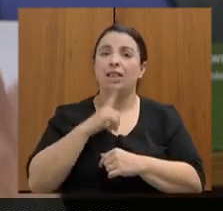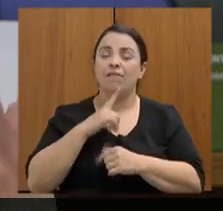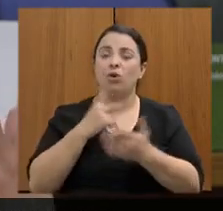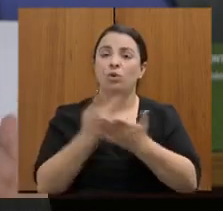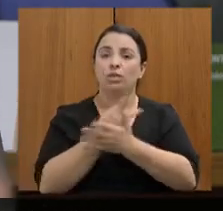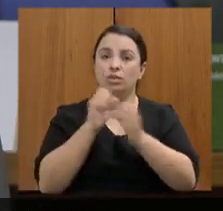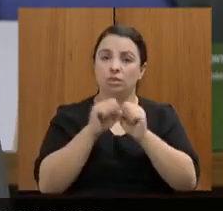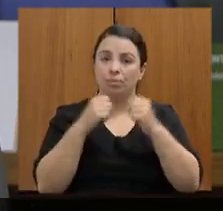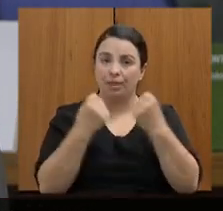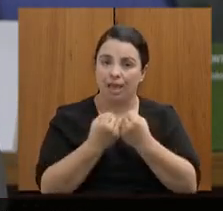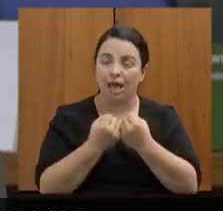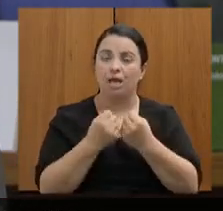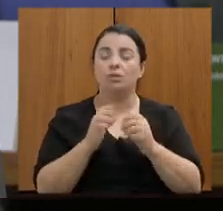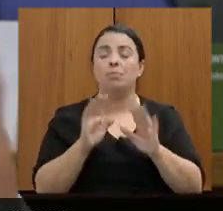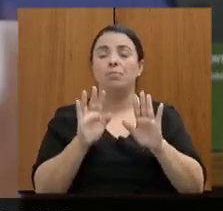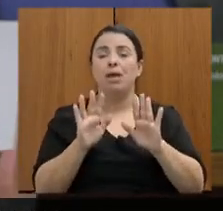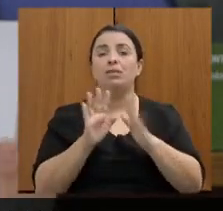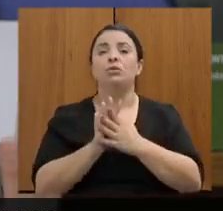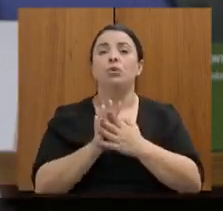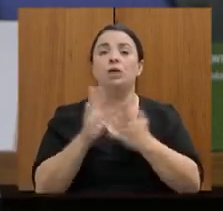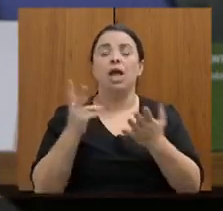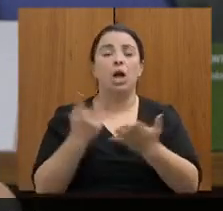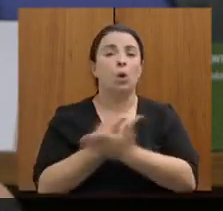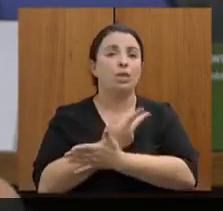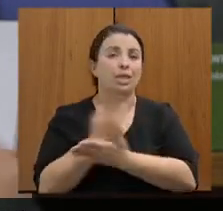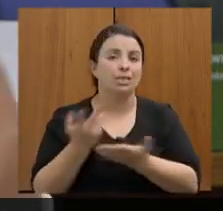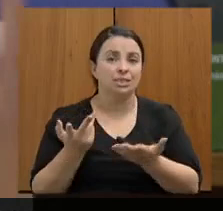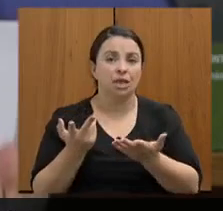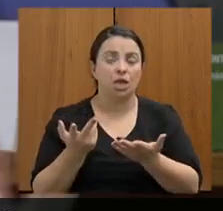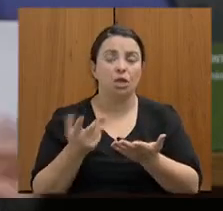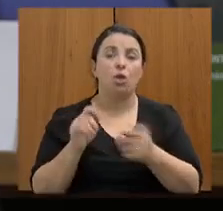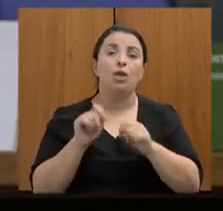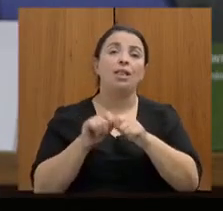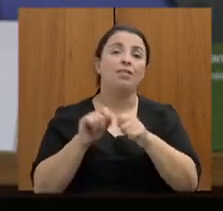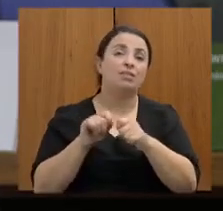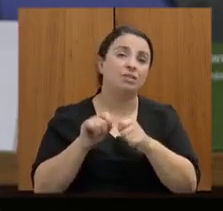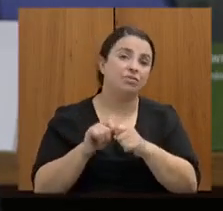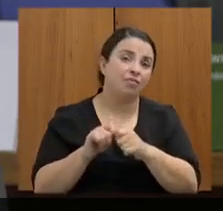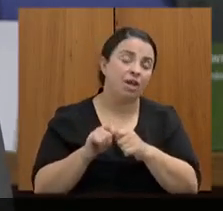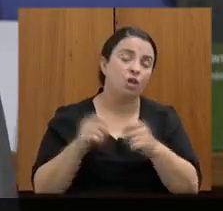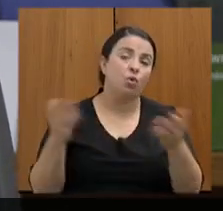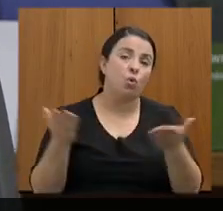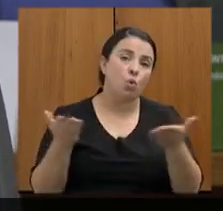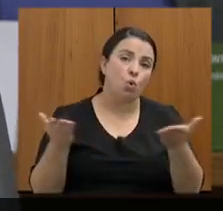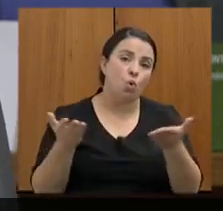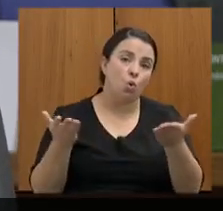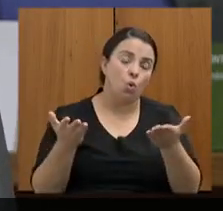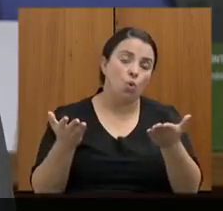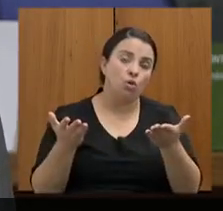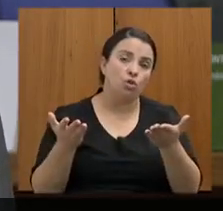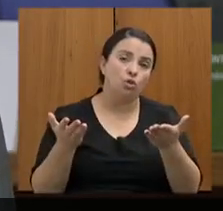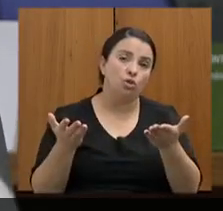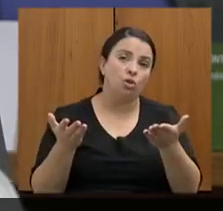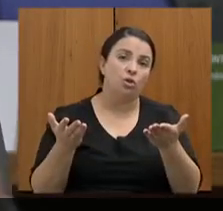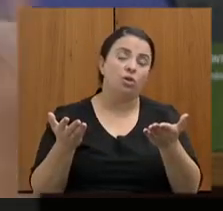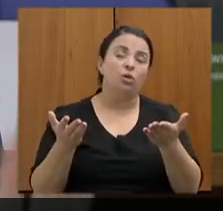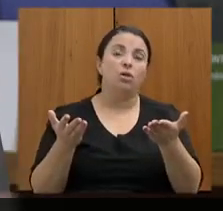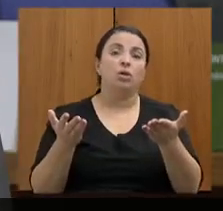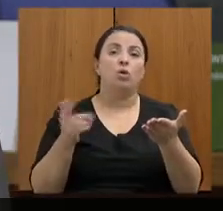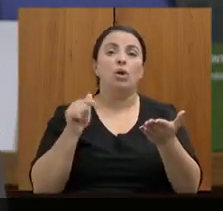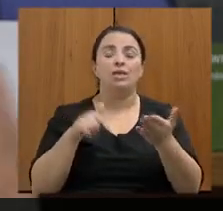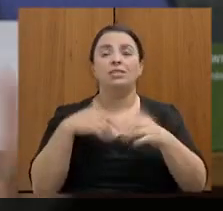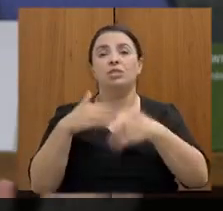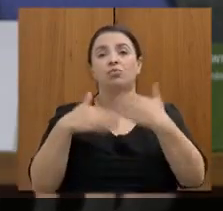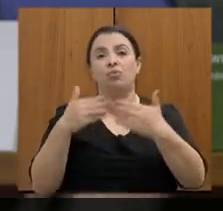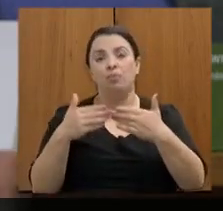o que está se acontecendo o que está sendo realizado em relação a essa a essa o desenvolvimento